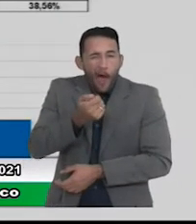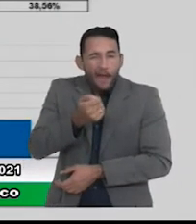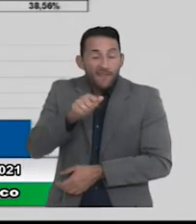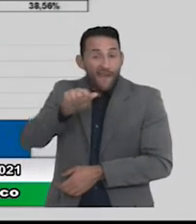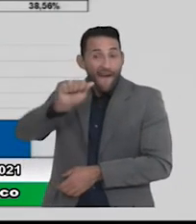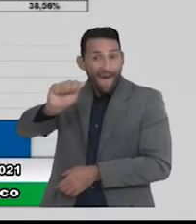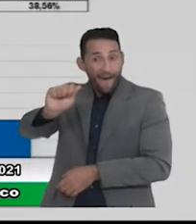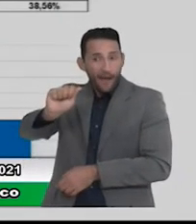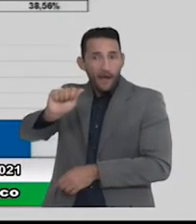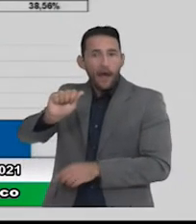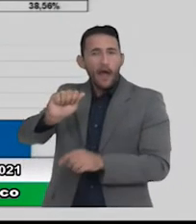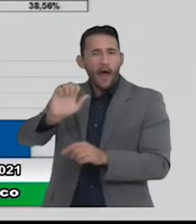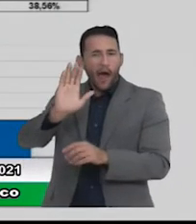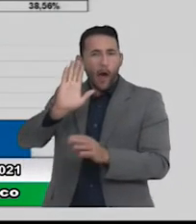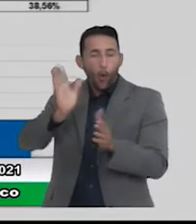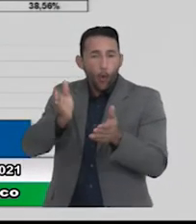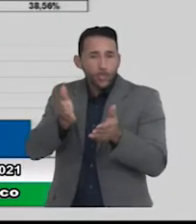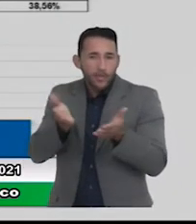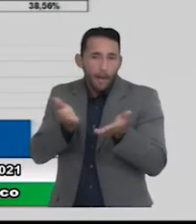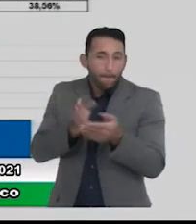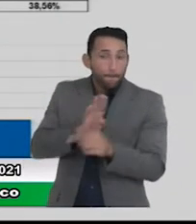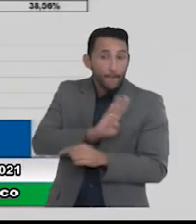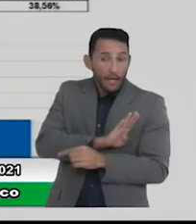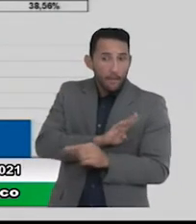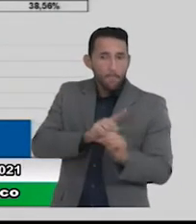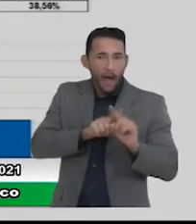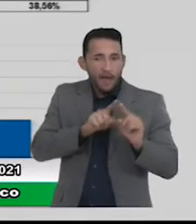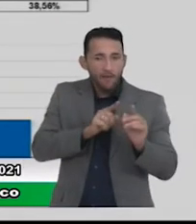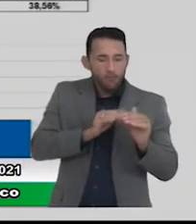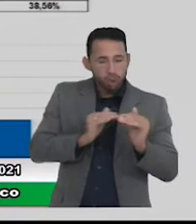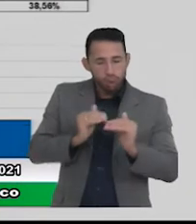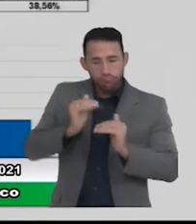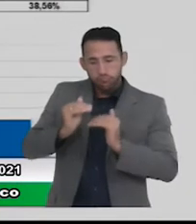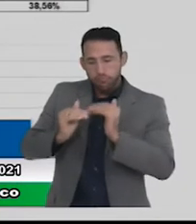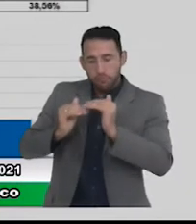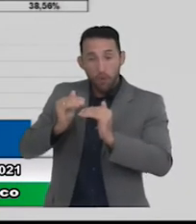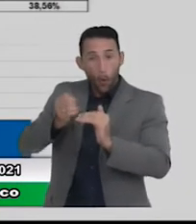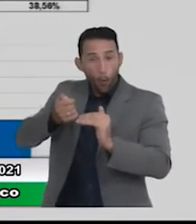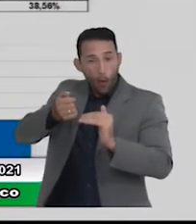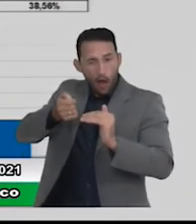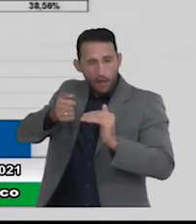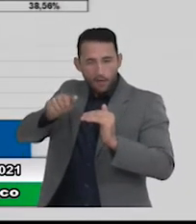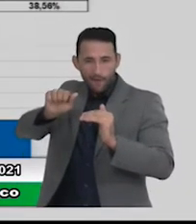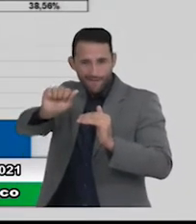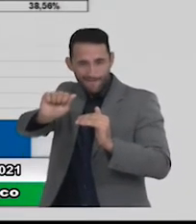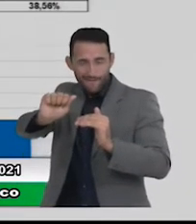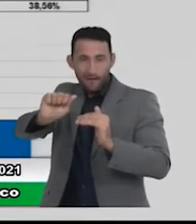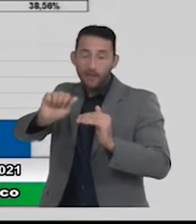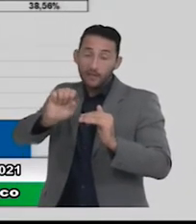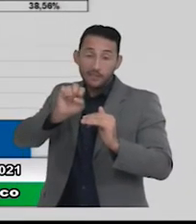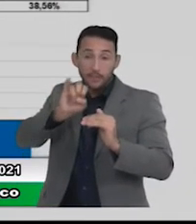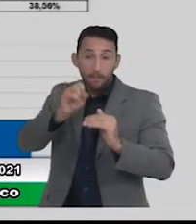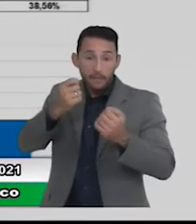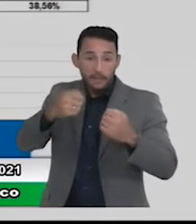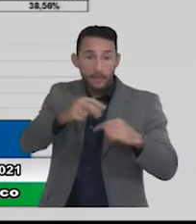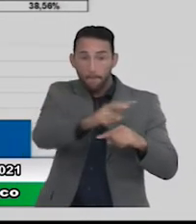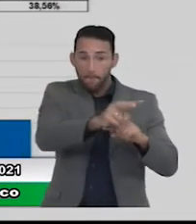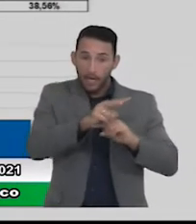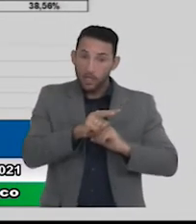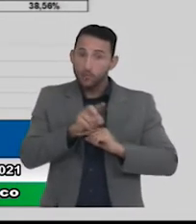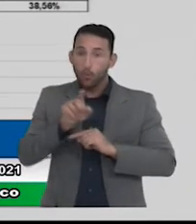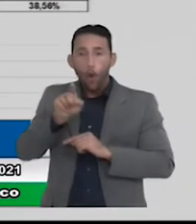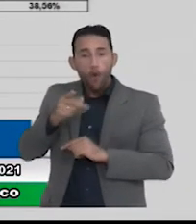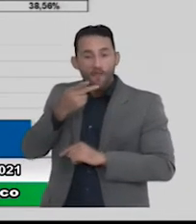tempo teve como letra C e o CAPAG na verdade quando a gente precisa de uma operação de crédito o STN dá a garantia de que o